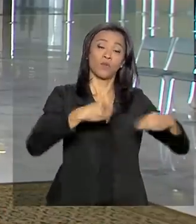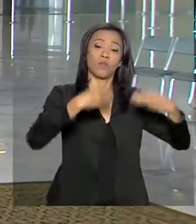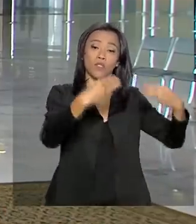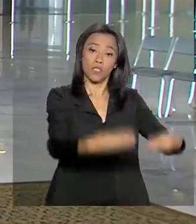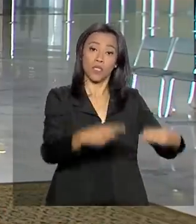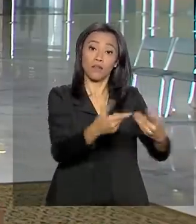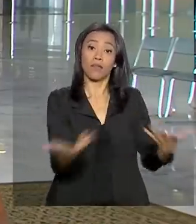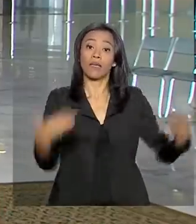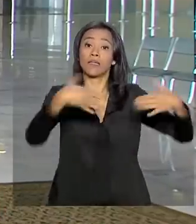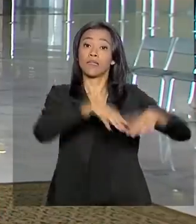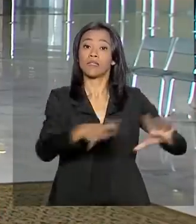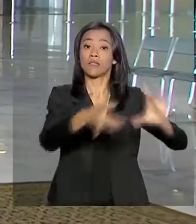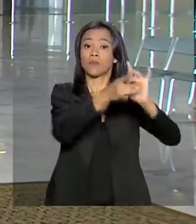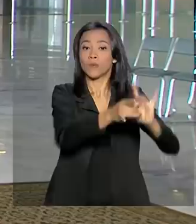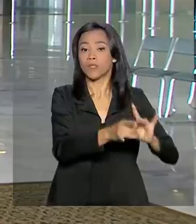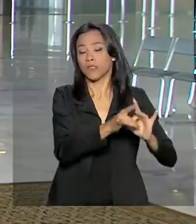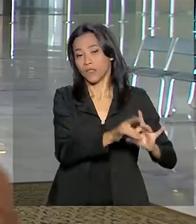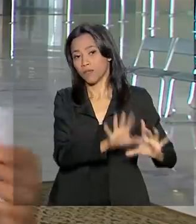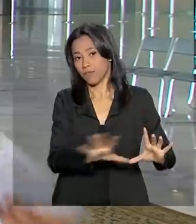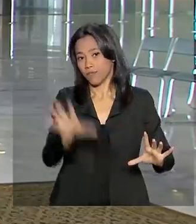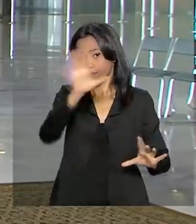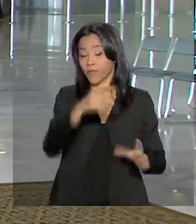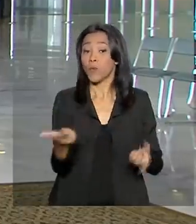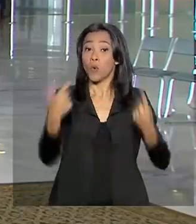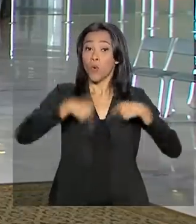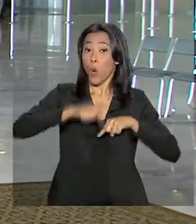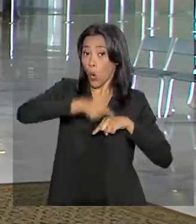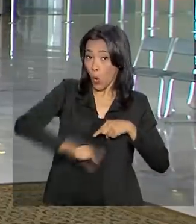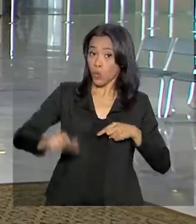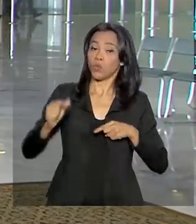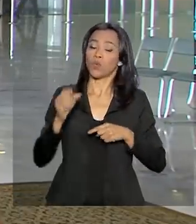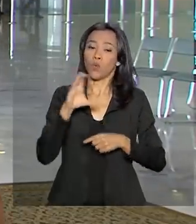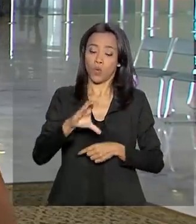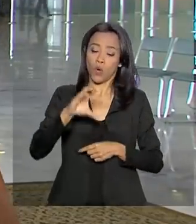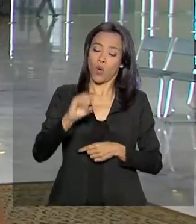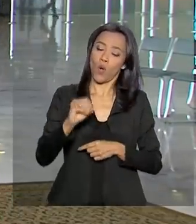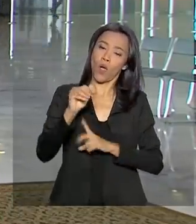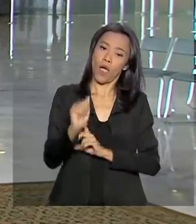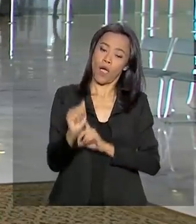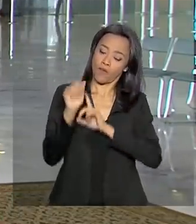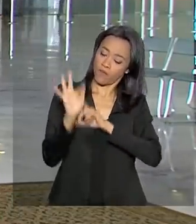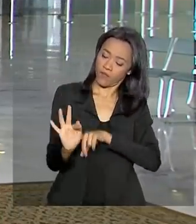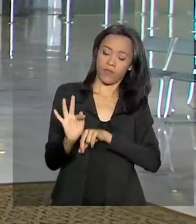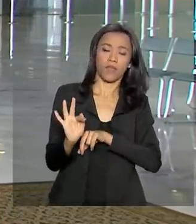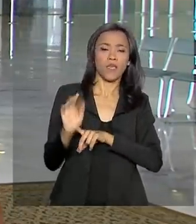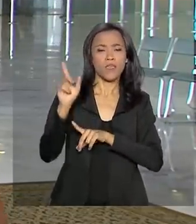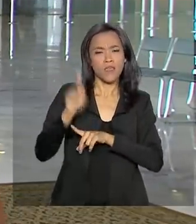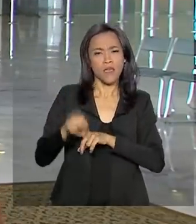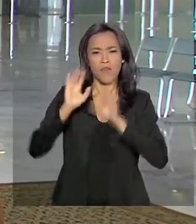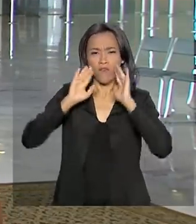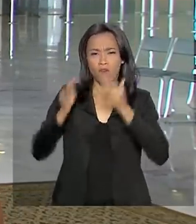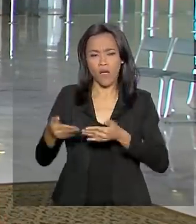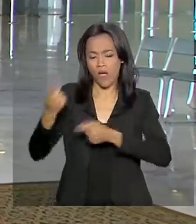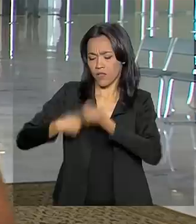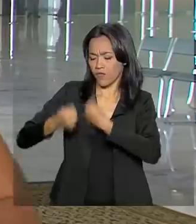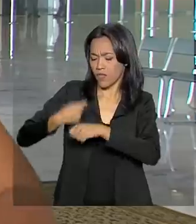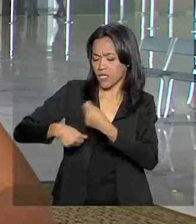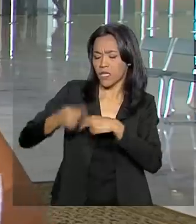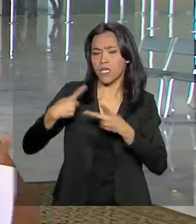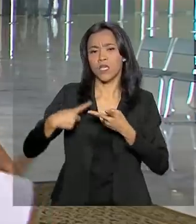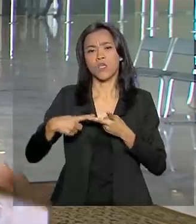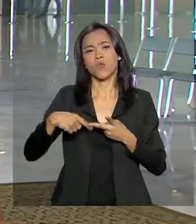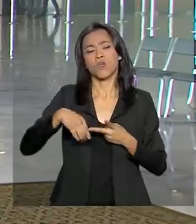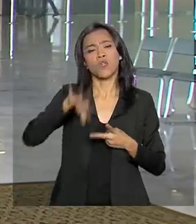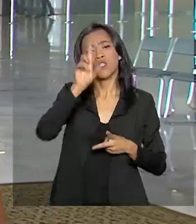Integração Nacional. O COAF, que é o Conselho de Controle de Atividades Financeiras e as questões relacionadas aos direitos dos índios,